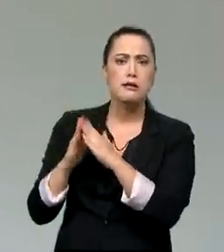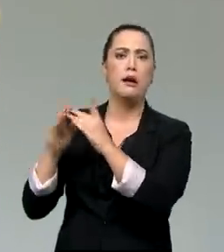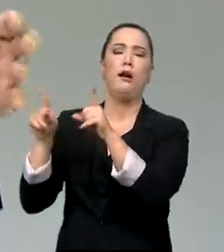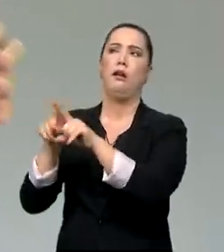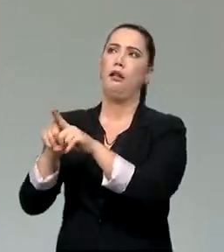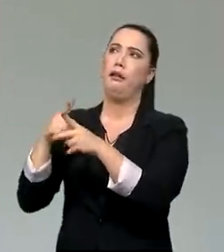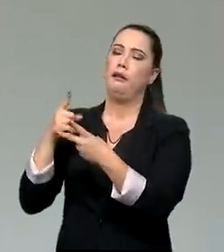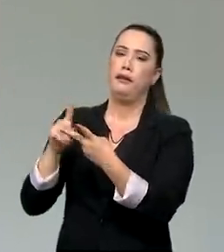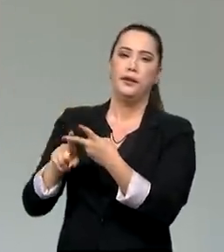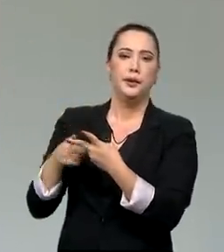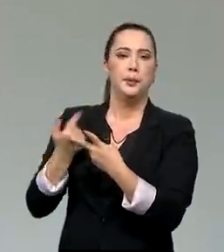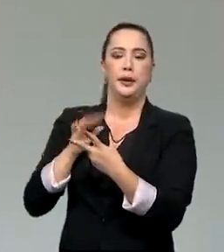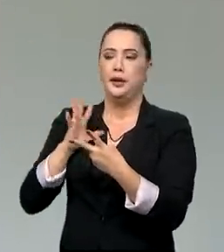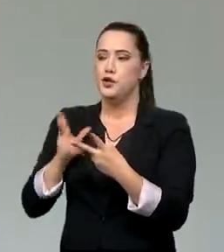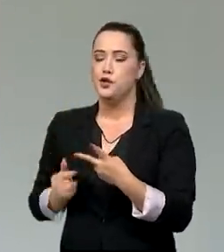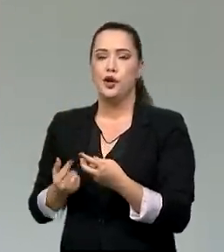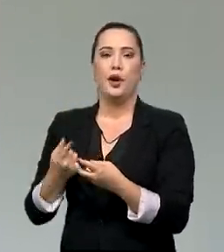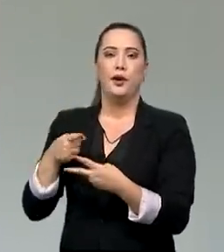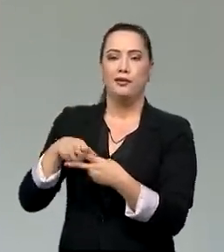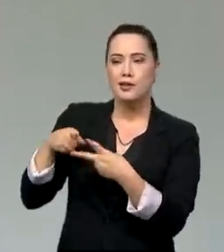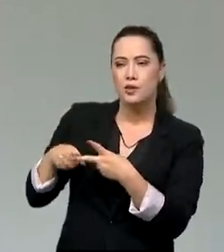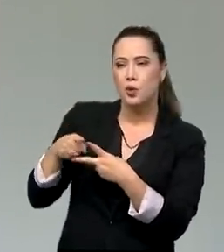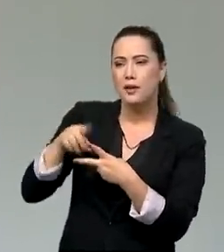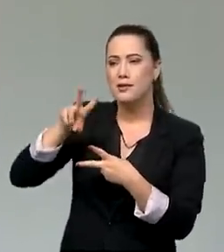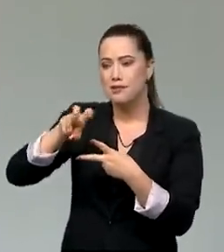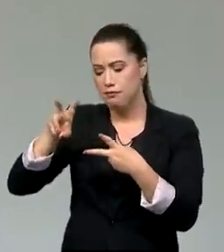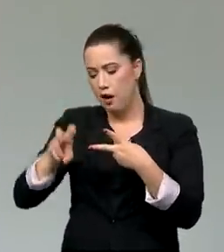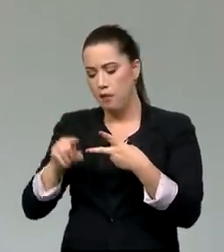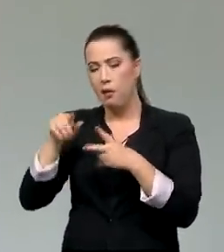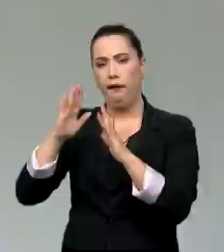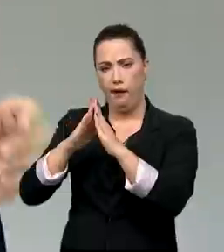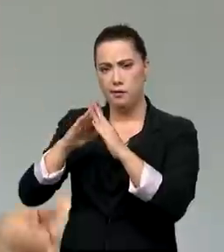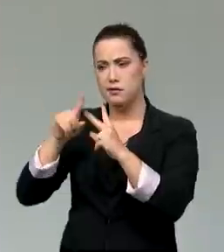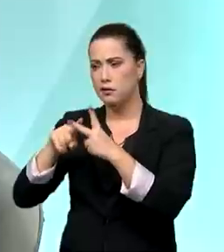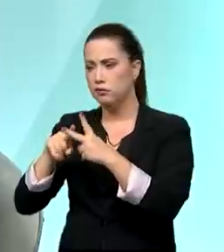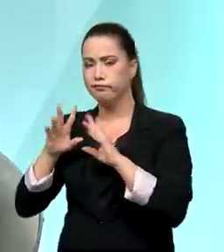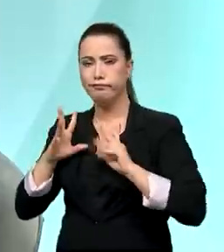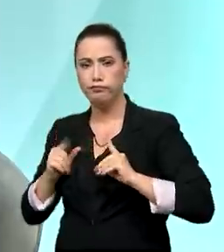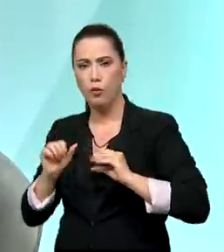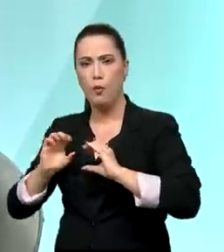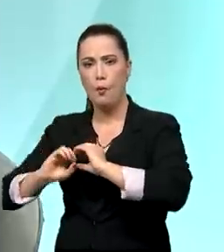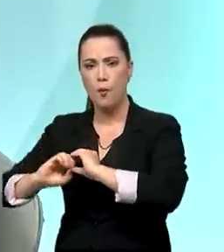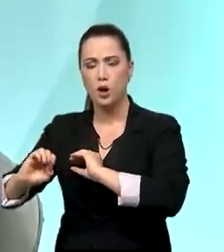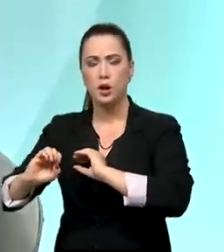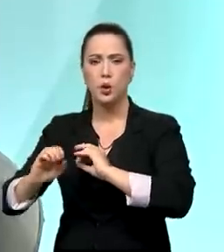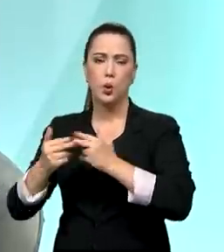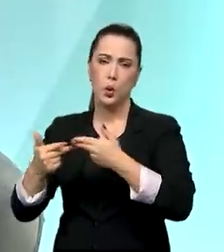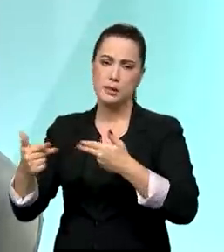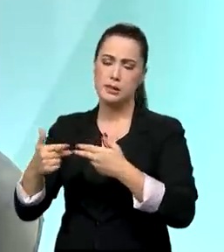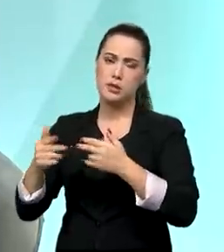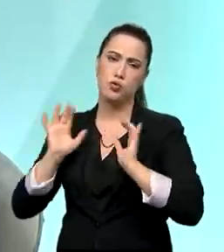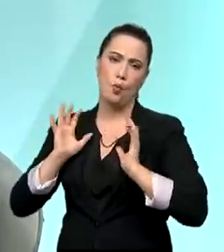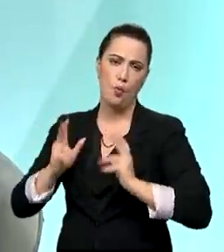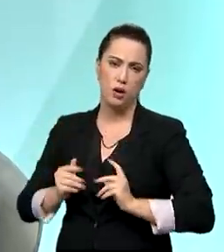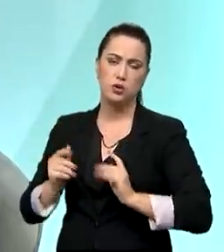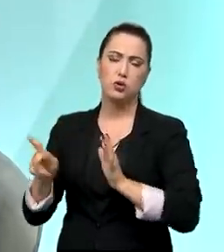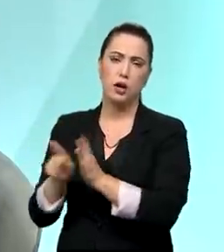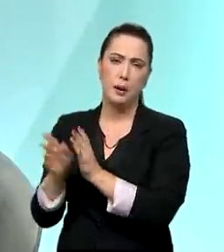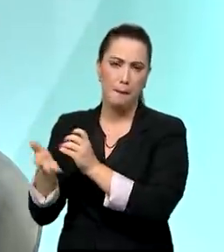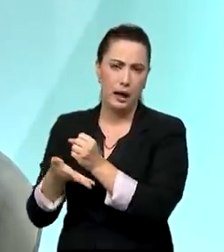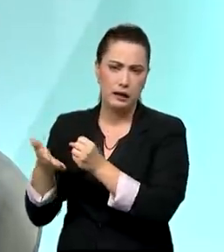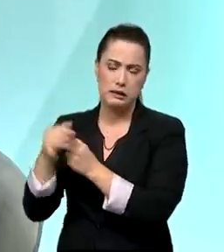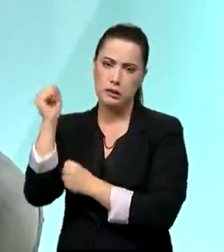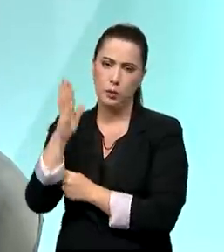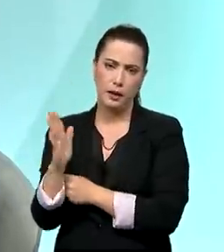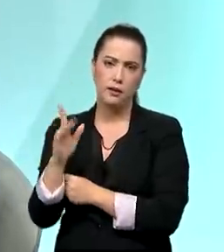país. Queria que o senhor falasse um pouquinho dessas duas questões, que são questões centrais na Caixa. A parte habitacional, quando nós